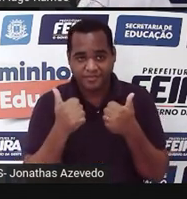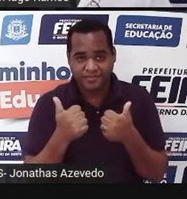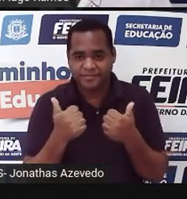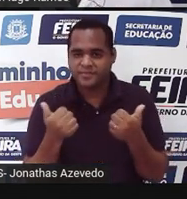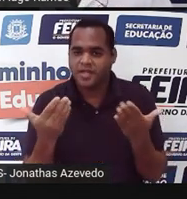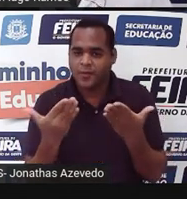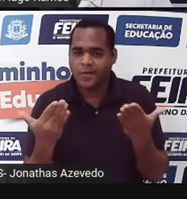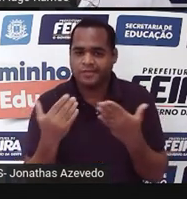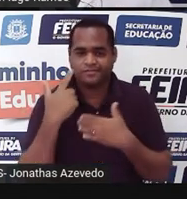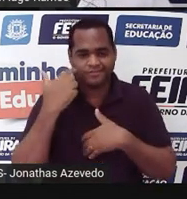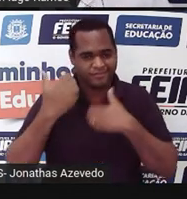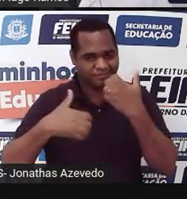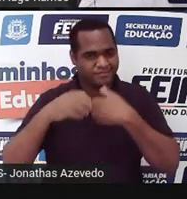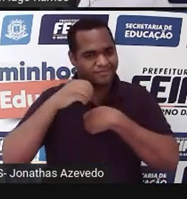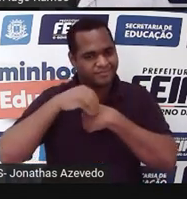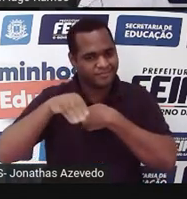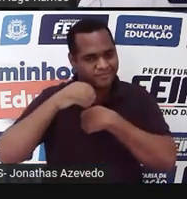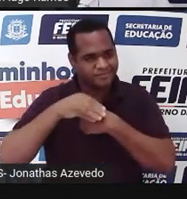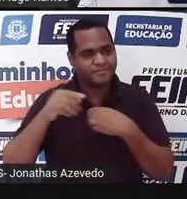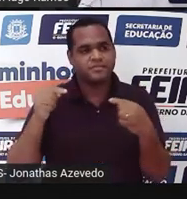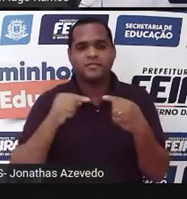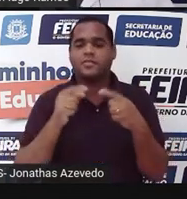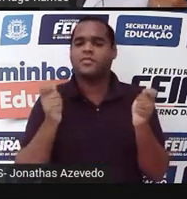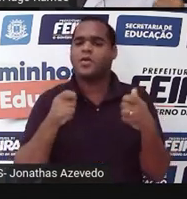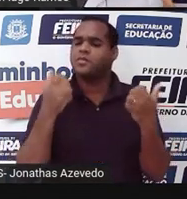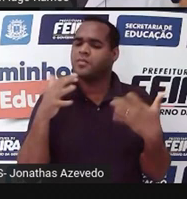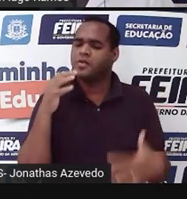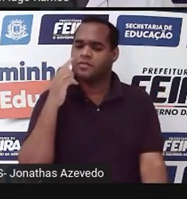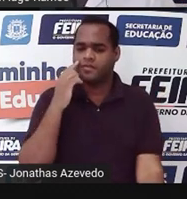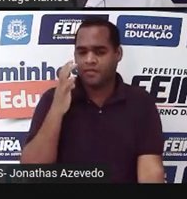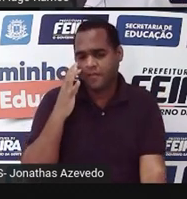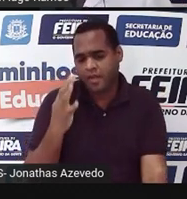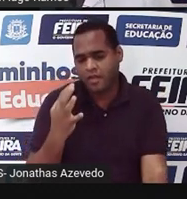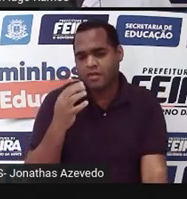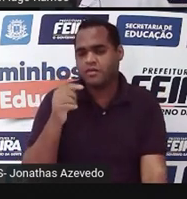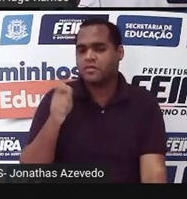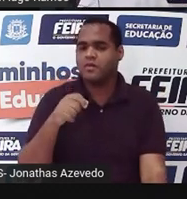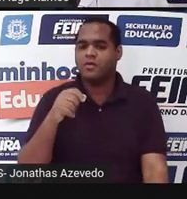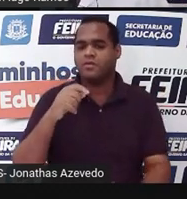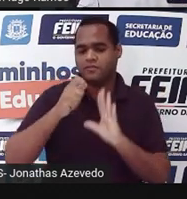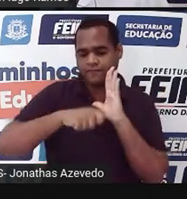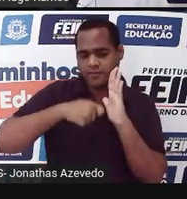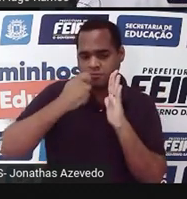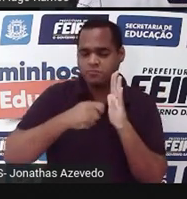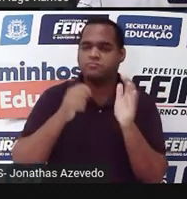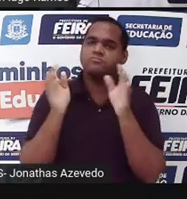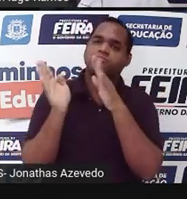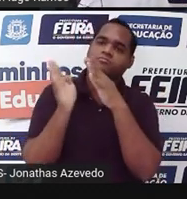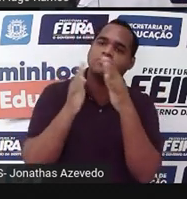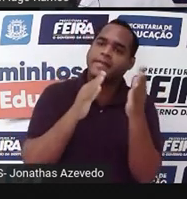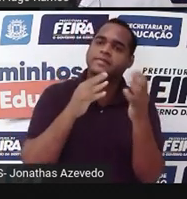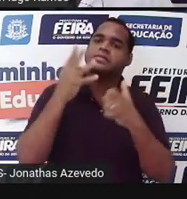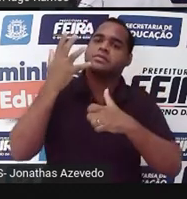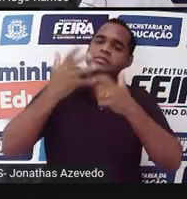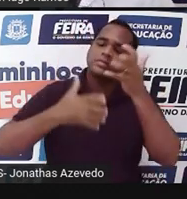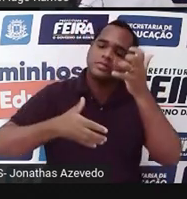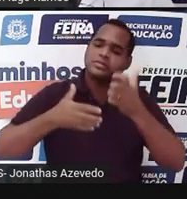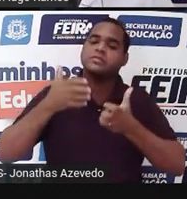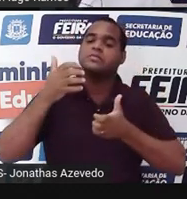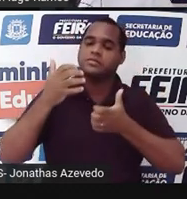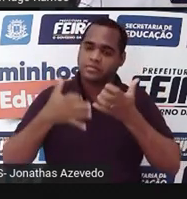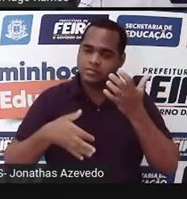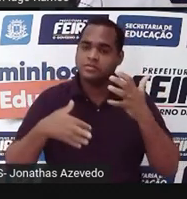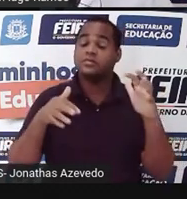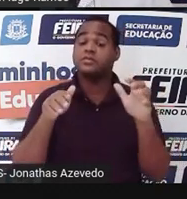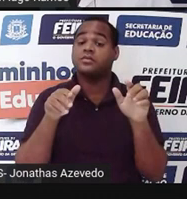essa recomendação, você mesmo pode depois ouvir o áudio que você gravou pra